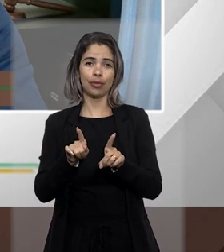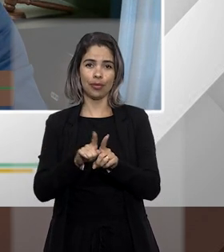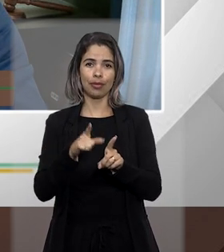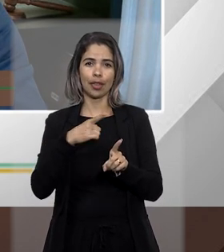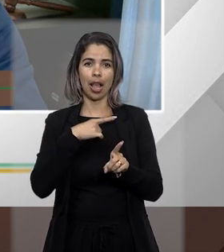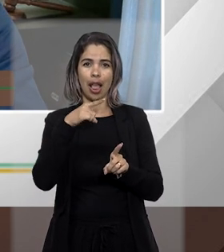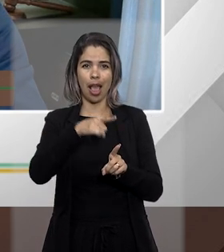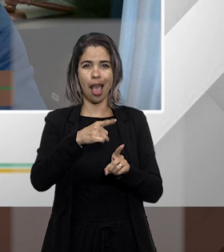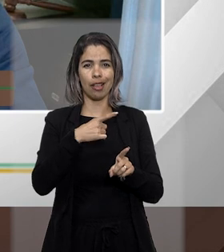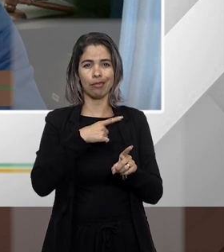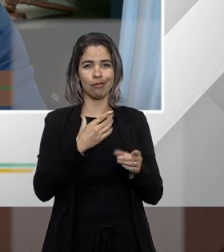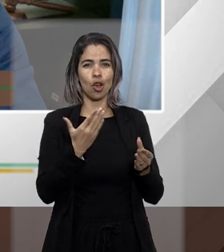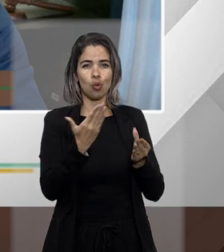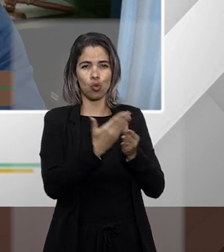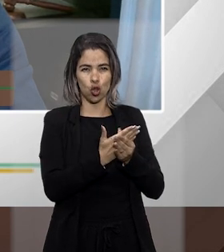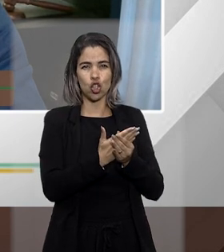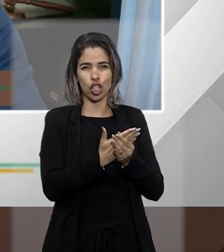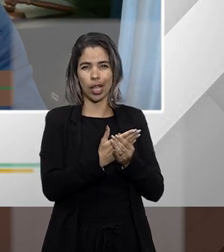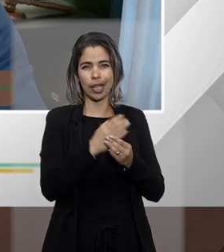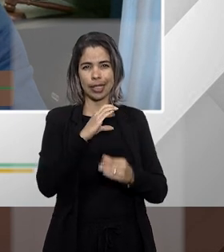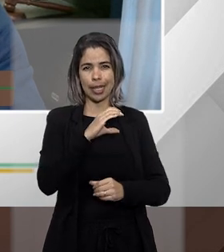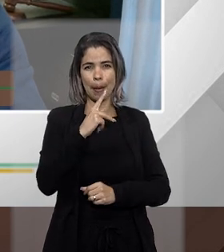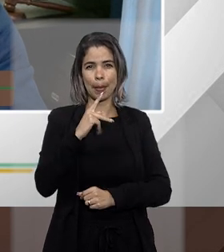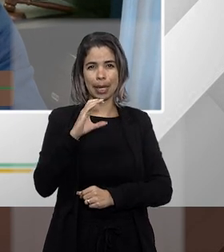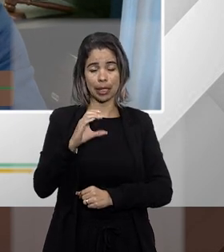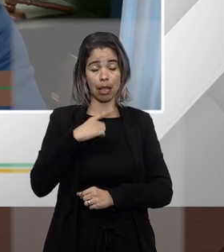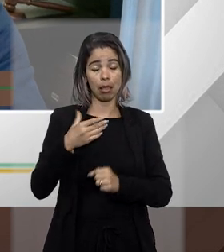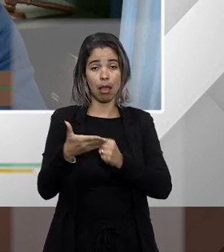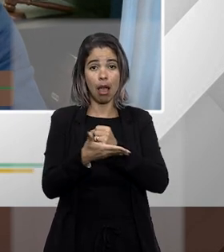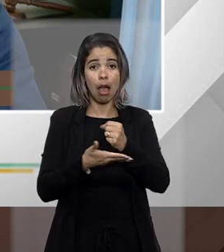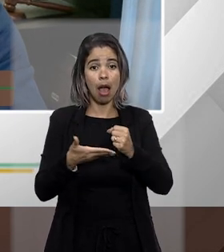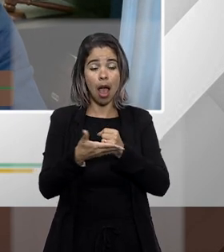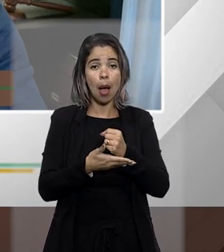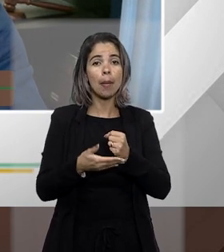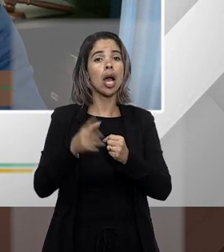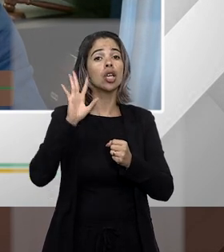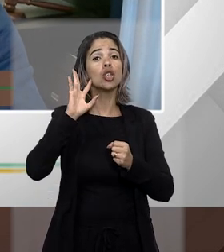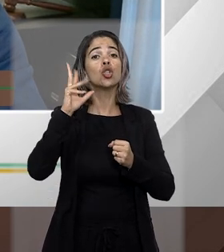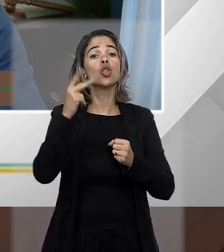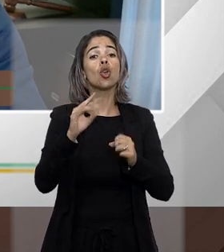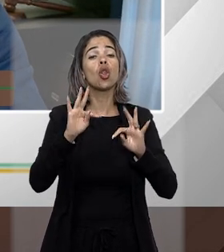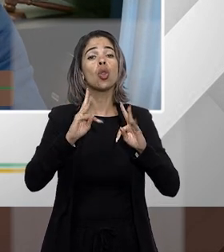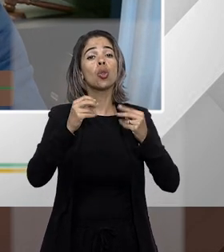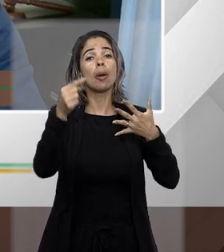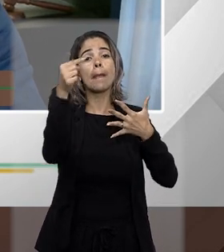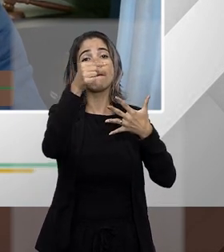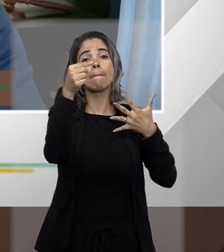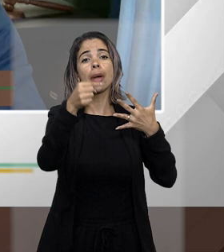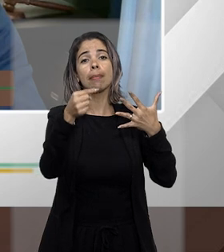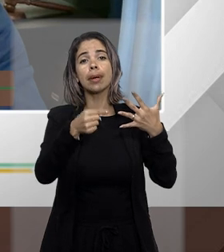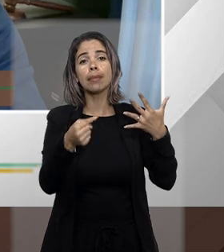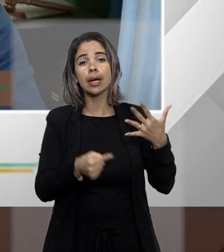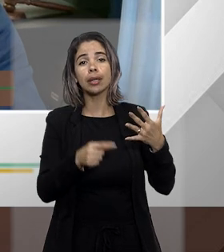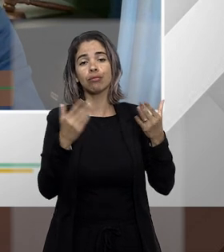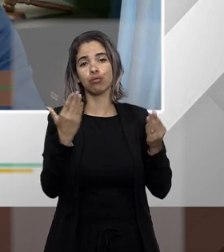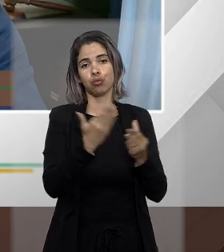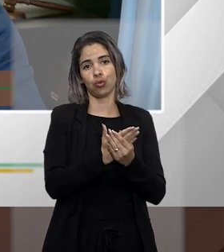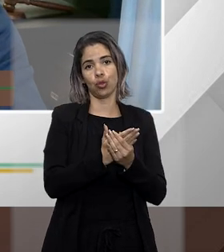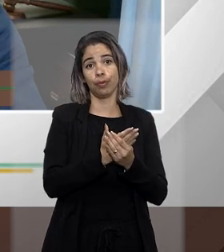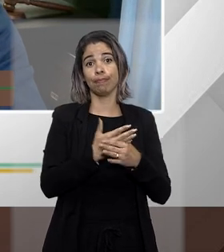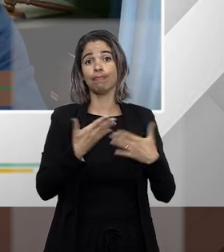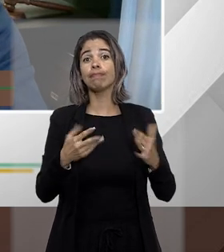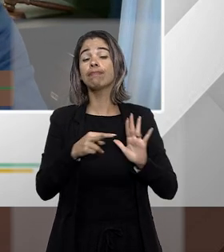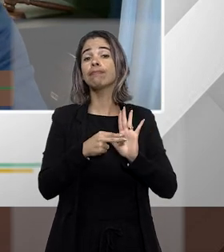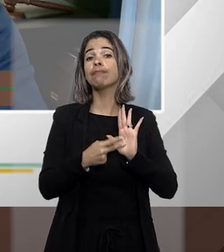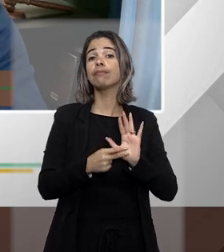princípio da primazia do julgamento do mérito o é isso? o juiz sempre que possível ele tem que tentar julgar o mérito da